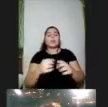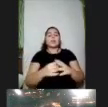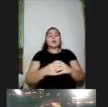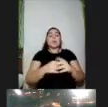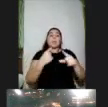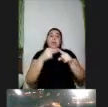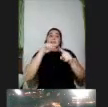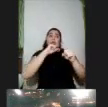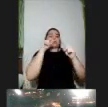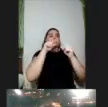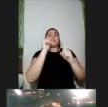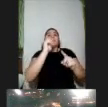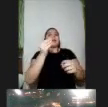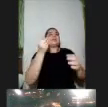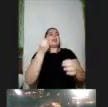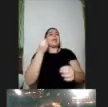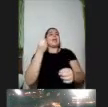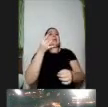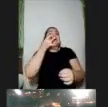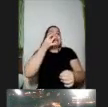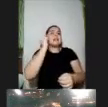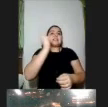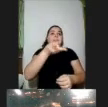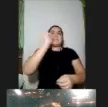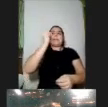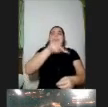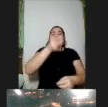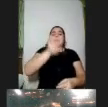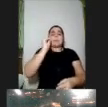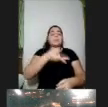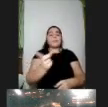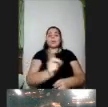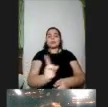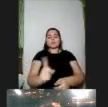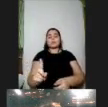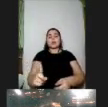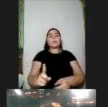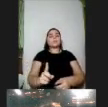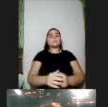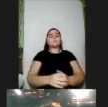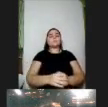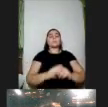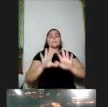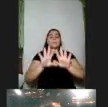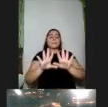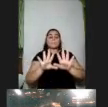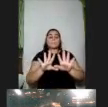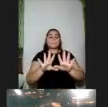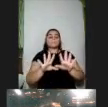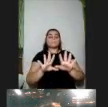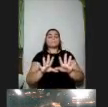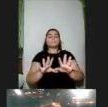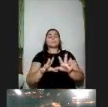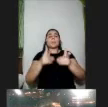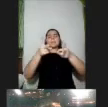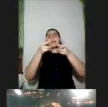testar se todo mundo é capaz de se superar o tempo inteiro para aprender de um jeito que para ele é mais difícil mas identificar